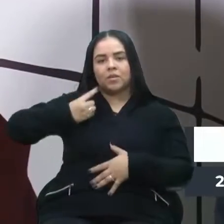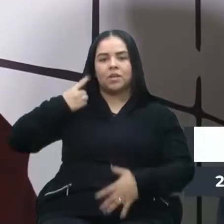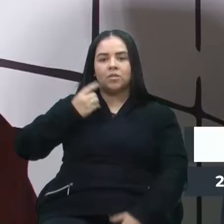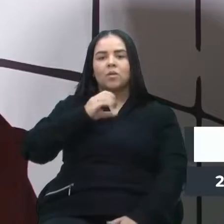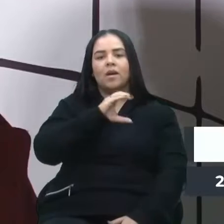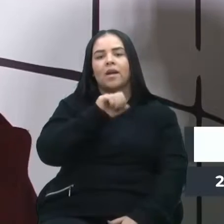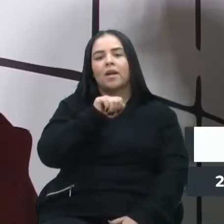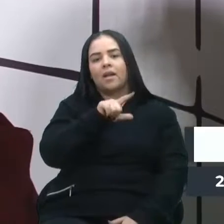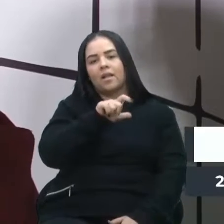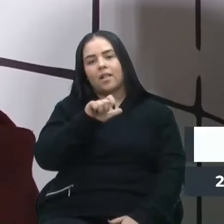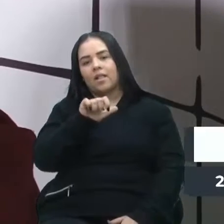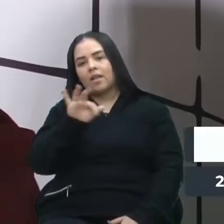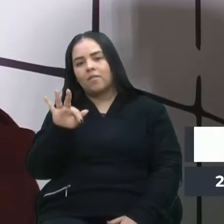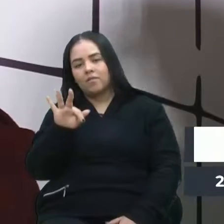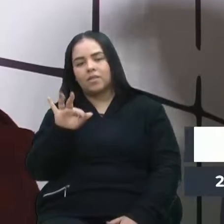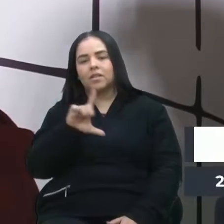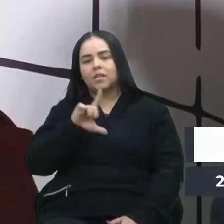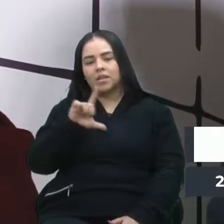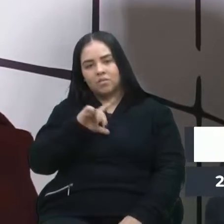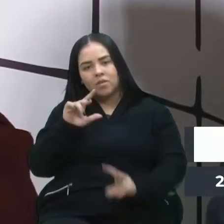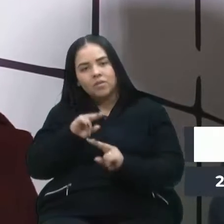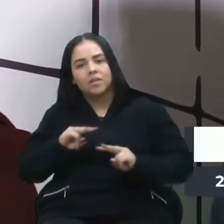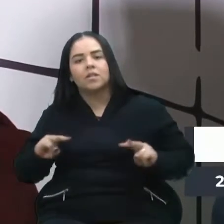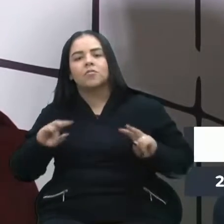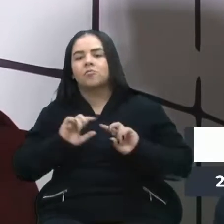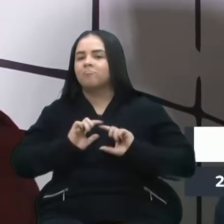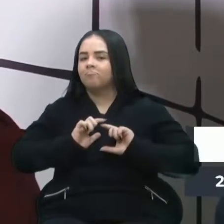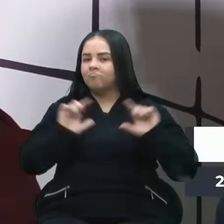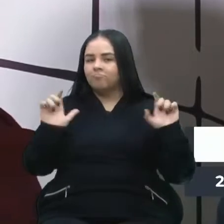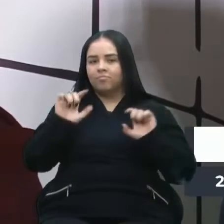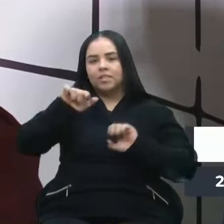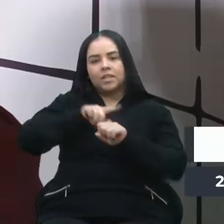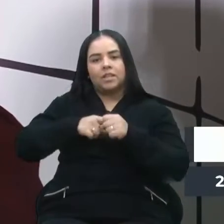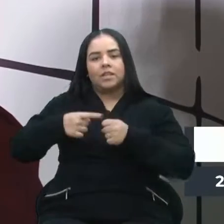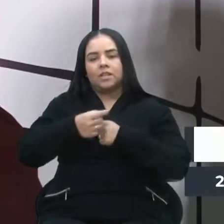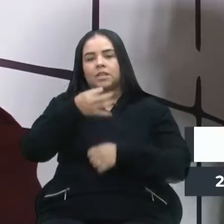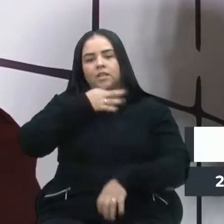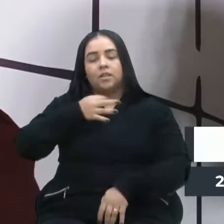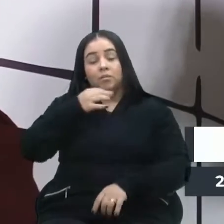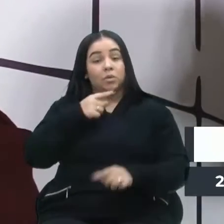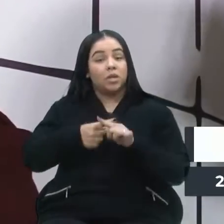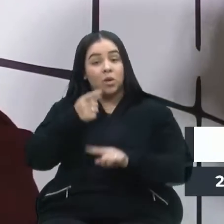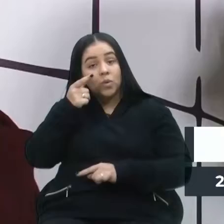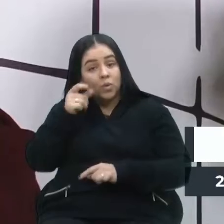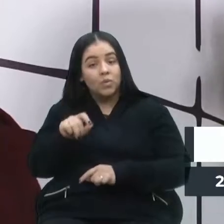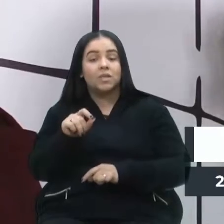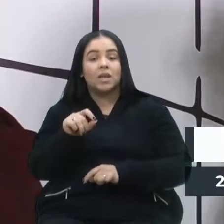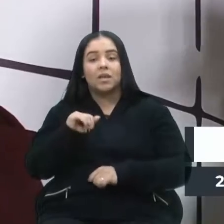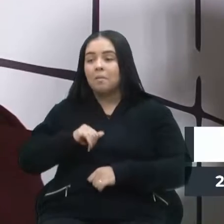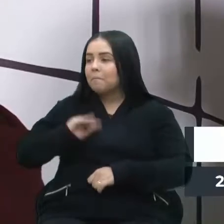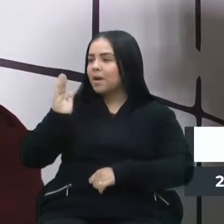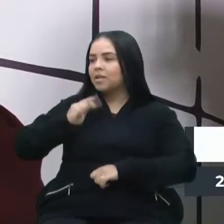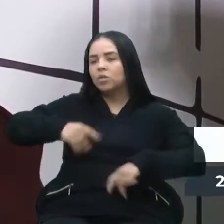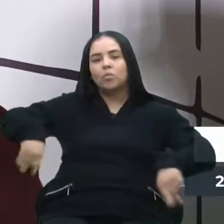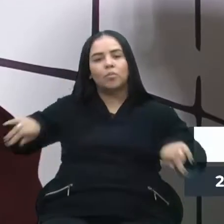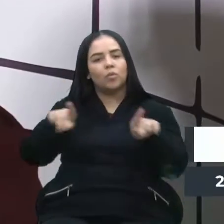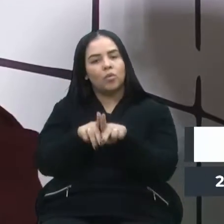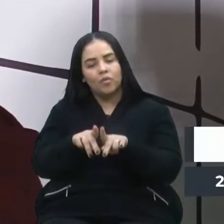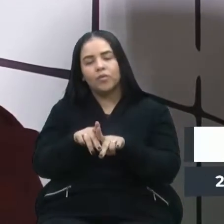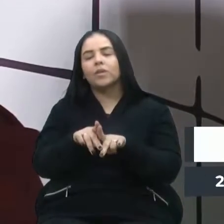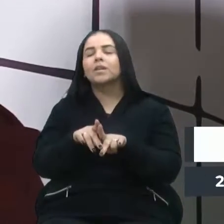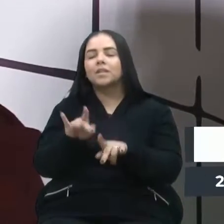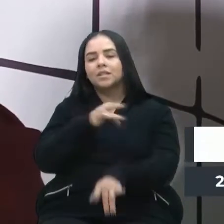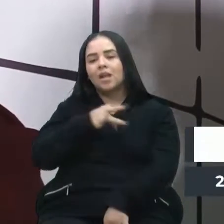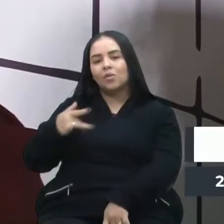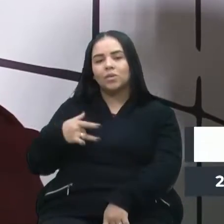tendo um olhar grandioso para o nosso município de Caxias do Sul. Quem ganha é a população caxiense e a saúde de Caxias